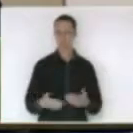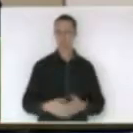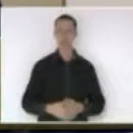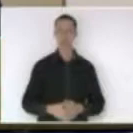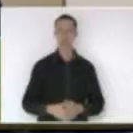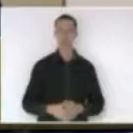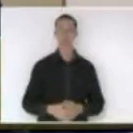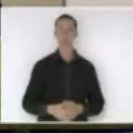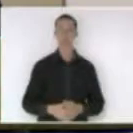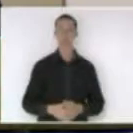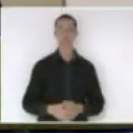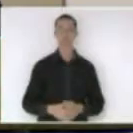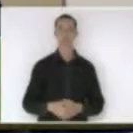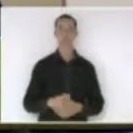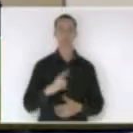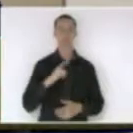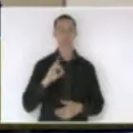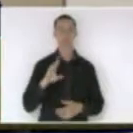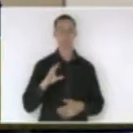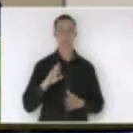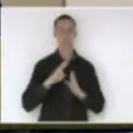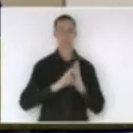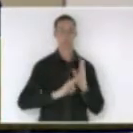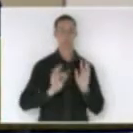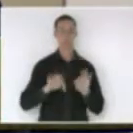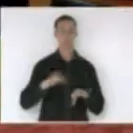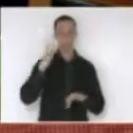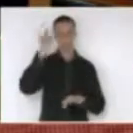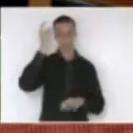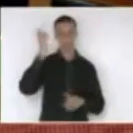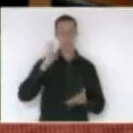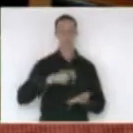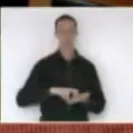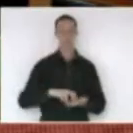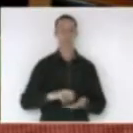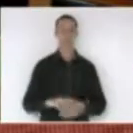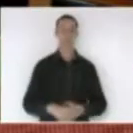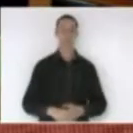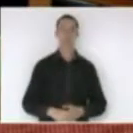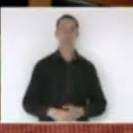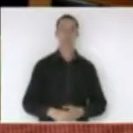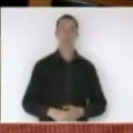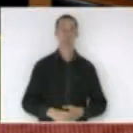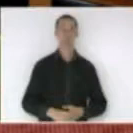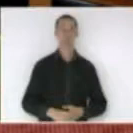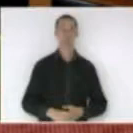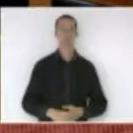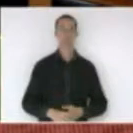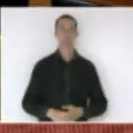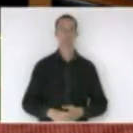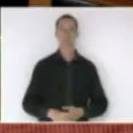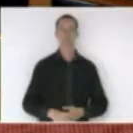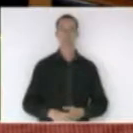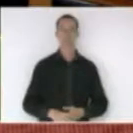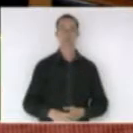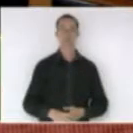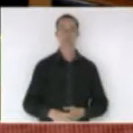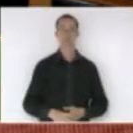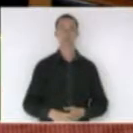só tem votação da redação final tica para amanhã cedo e a redação final será votada amanhã tranquilamente